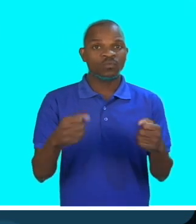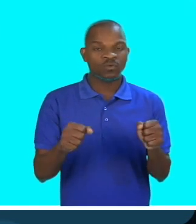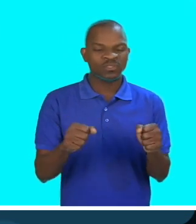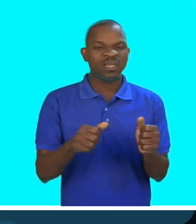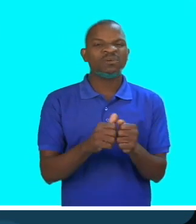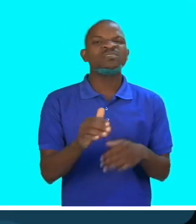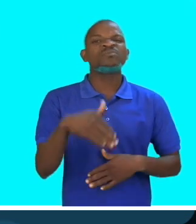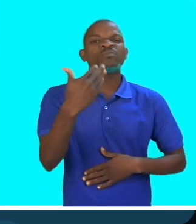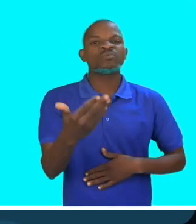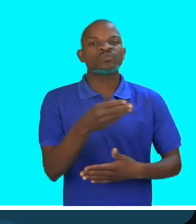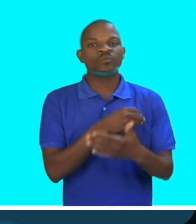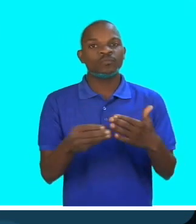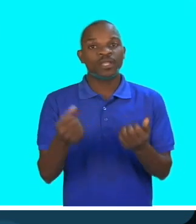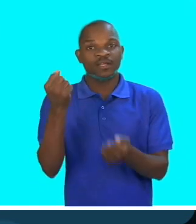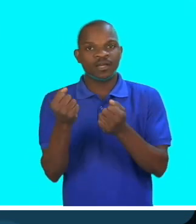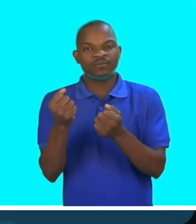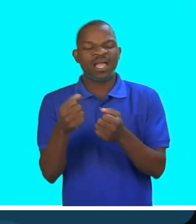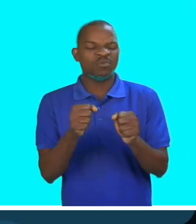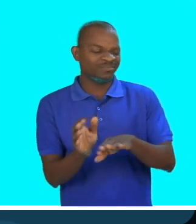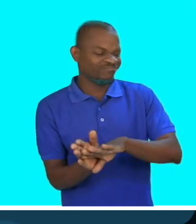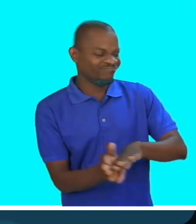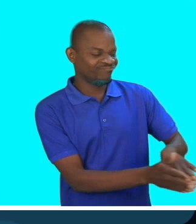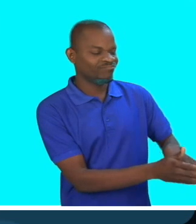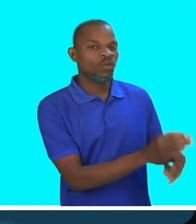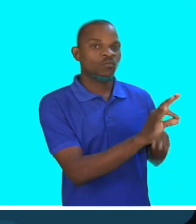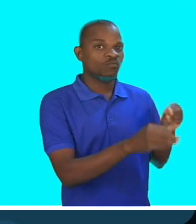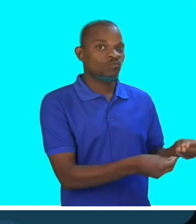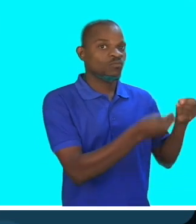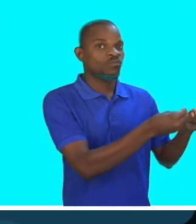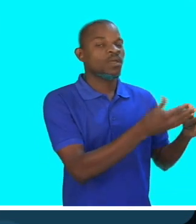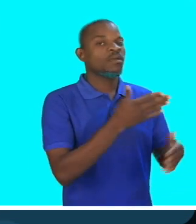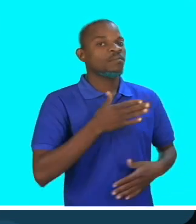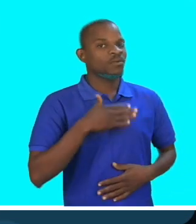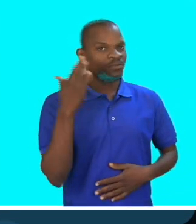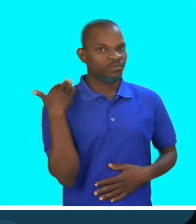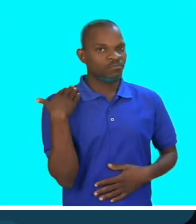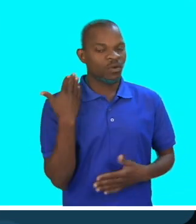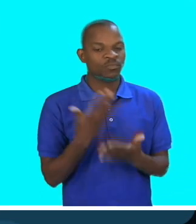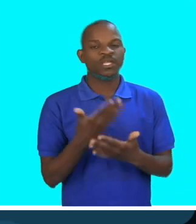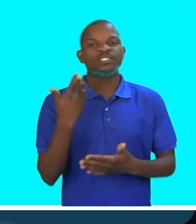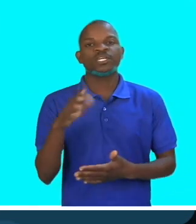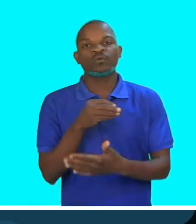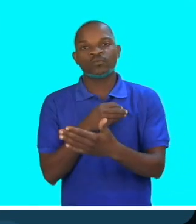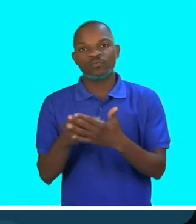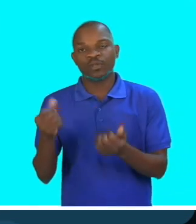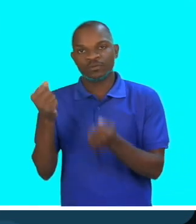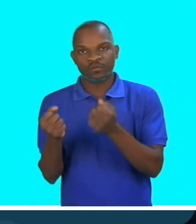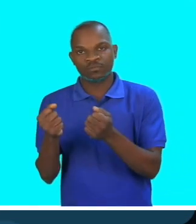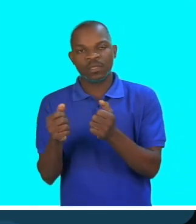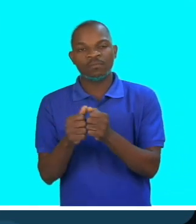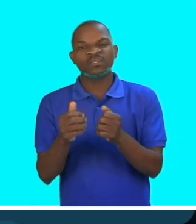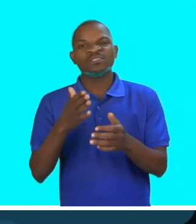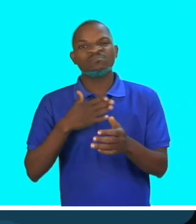e usei a moto e depois, quando comprei carro, ofereci o meu irmão que me segue. Olha, a moto já é sua